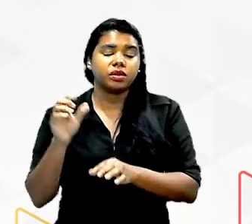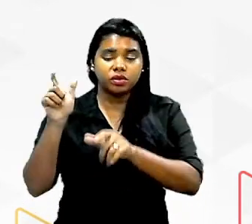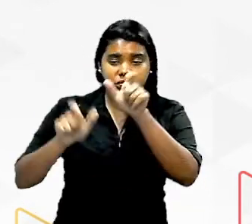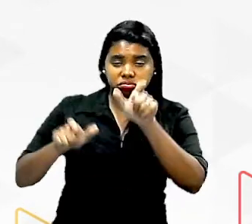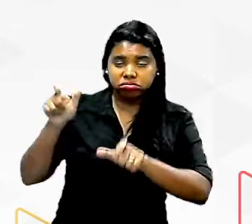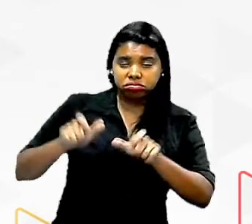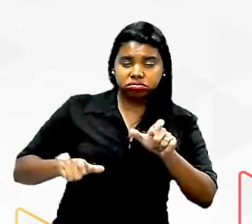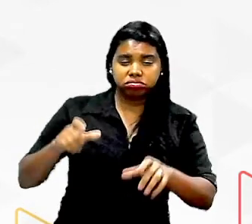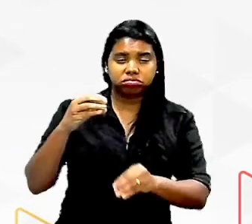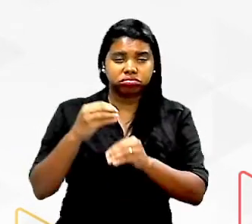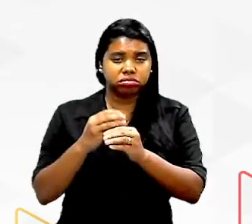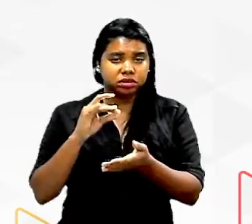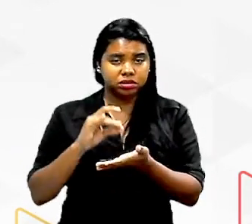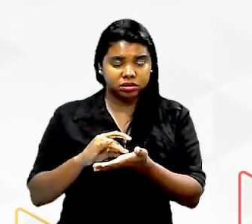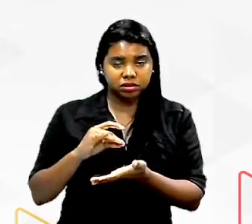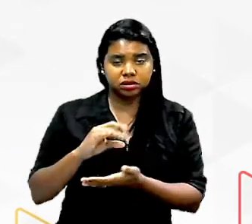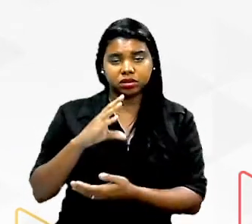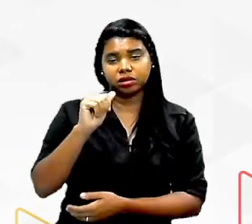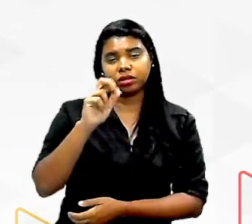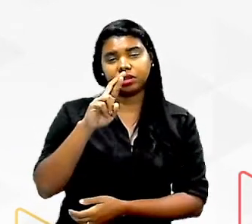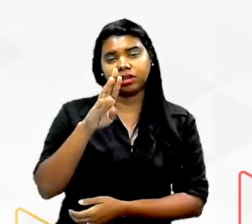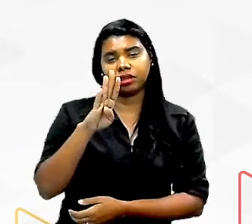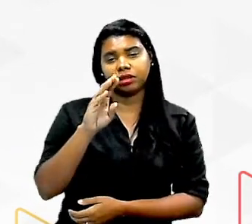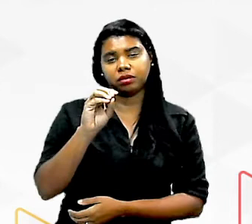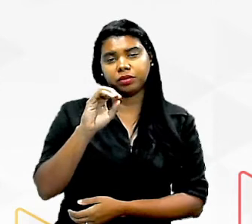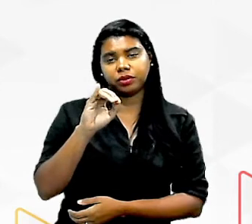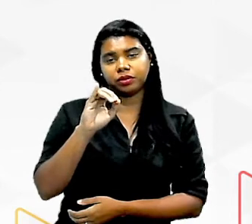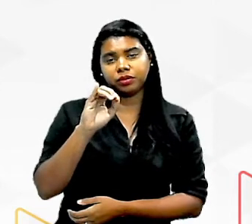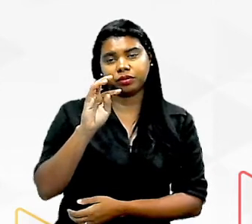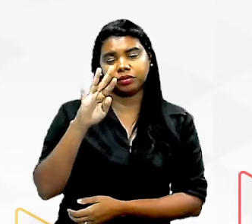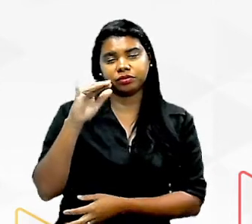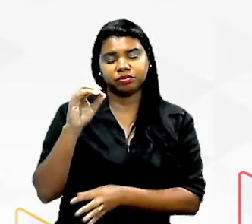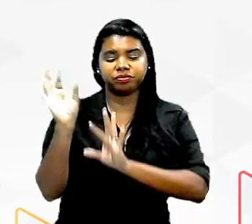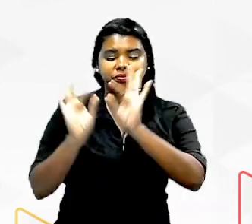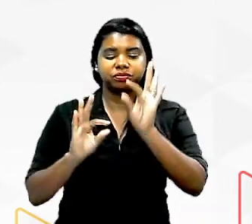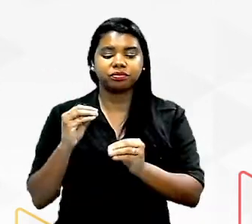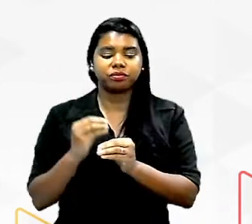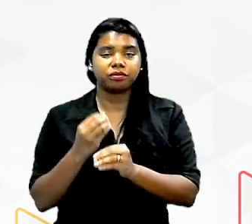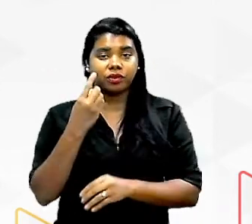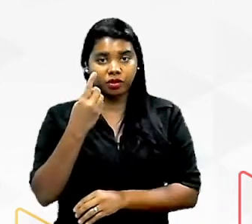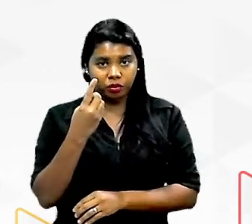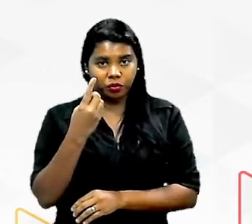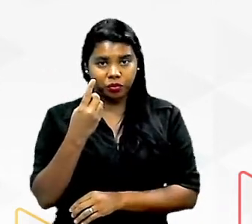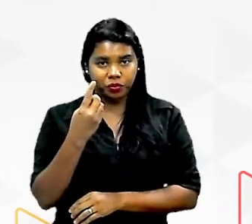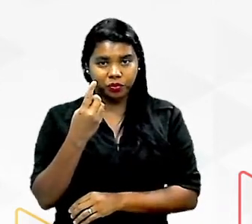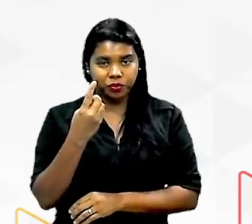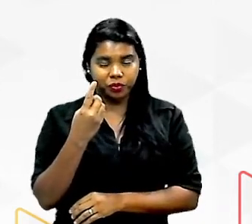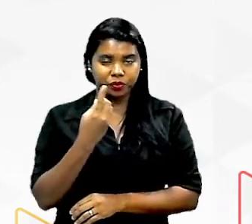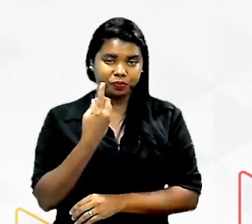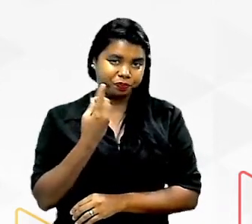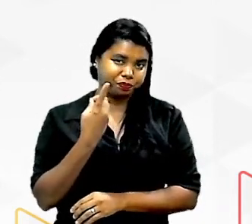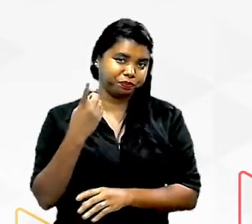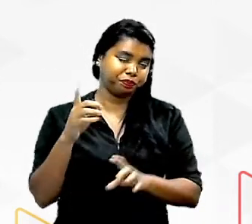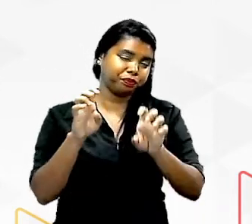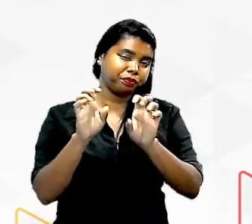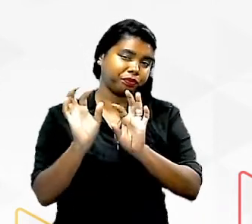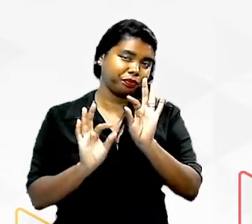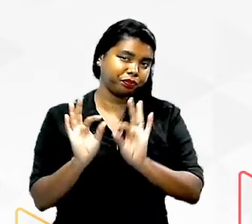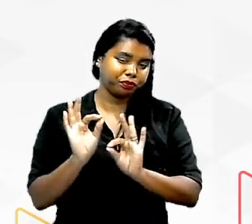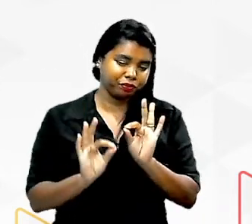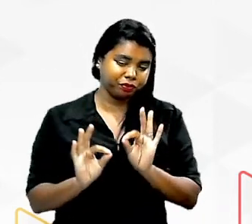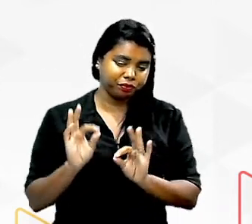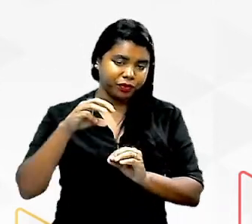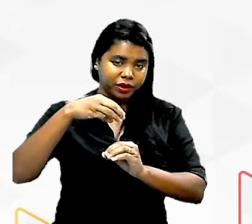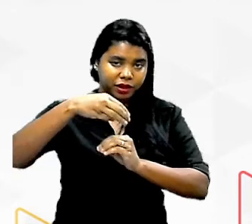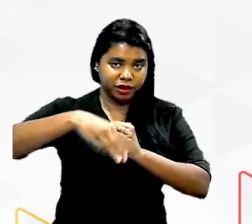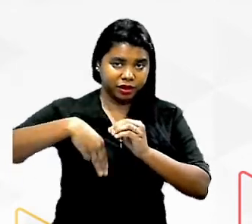aplicação o que é que todas elas tem em comum todas são formadas por um único anel por uma única estrutura por uma única